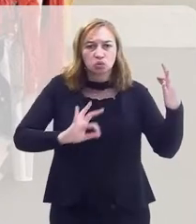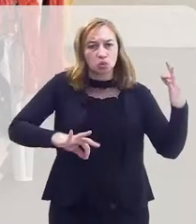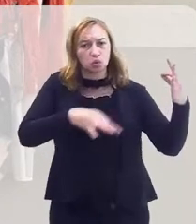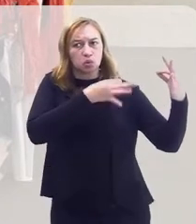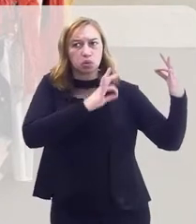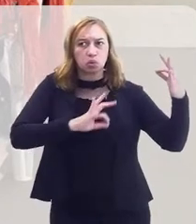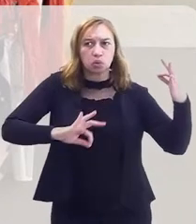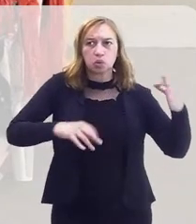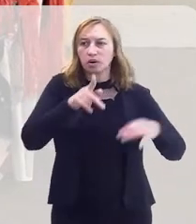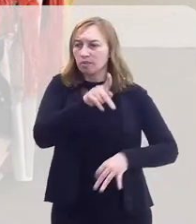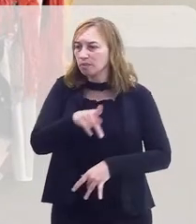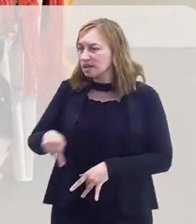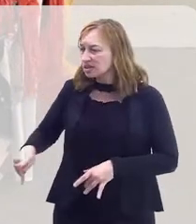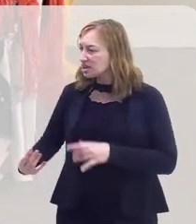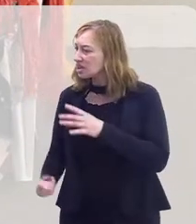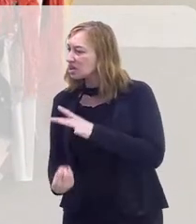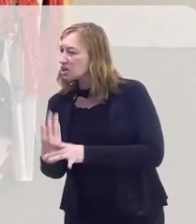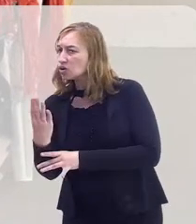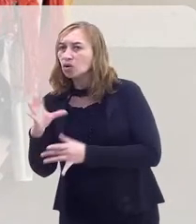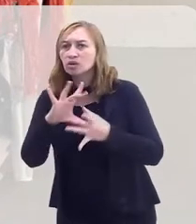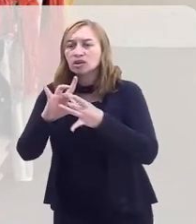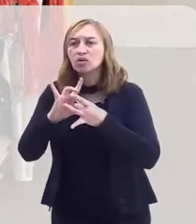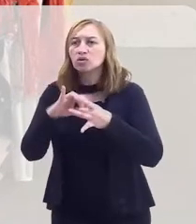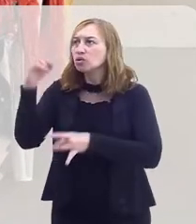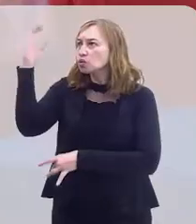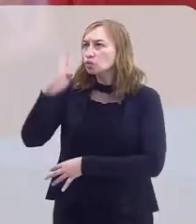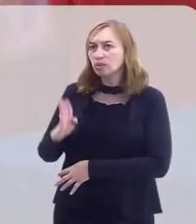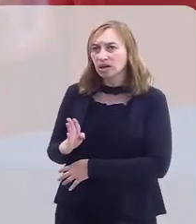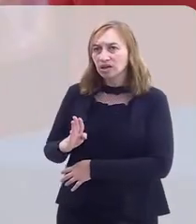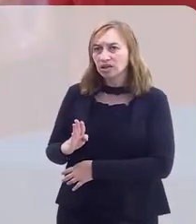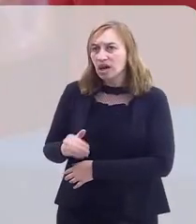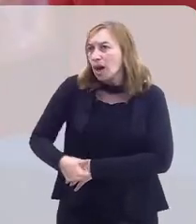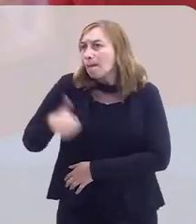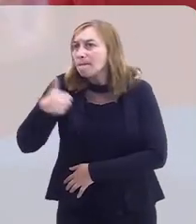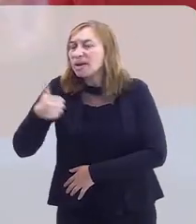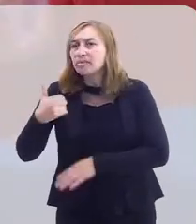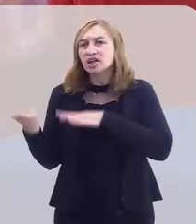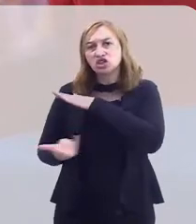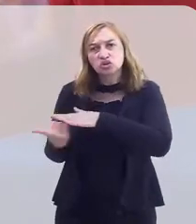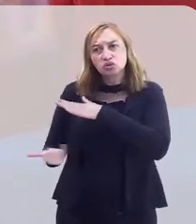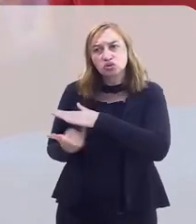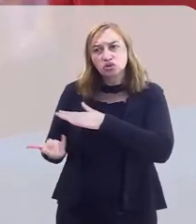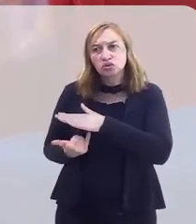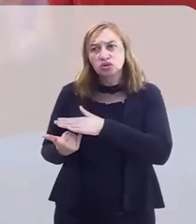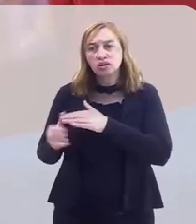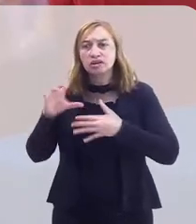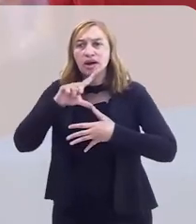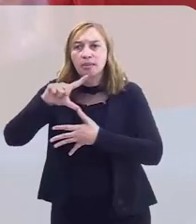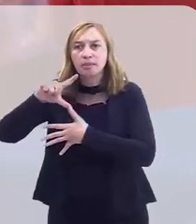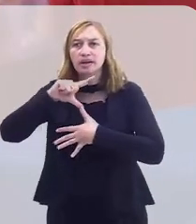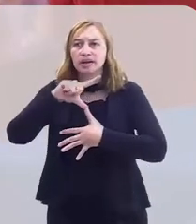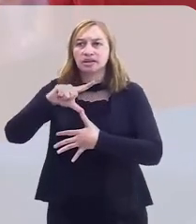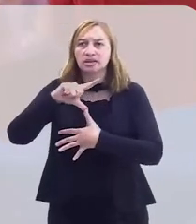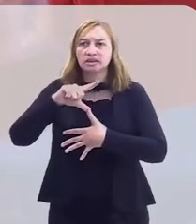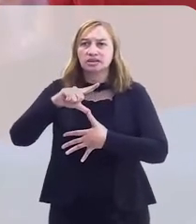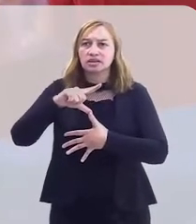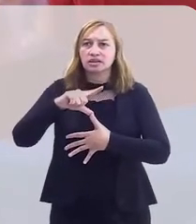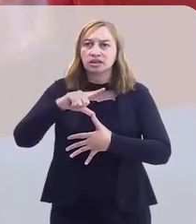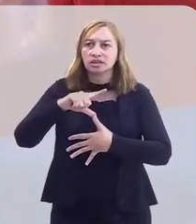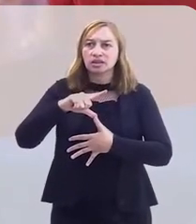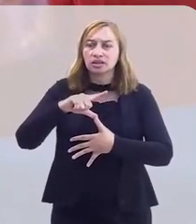violinista, era o presidente e fundador da União Cigana do Brasil, que foi a primeira instituição na América Latina